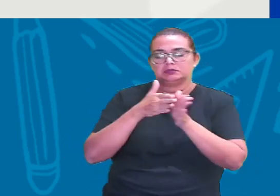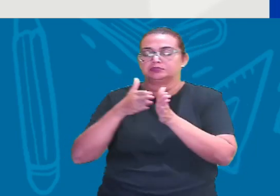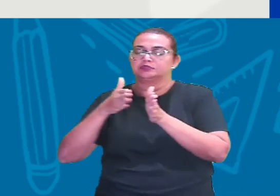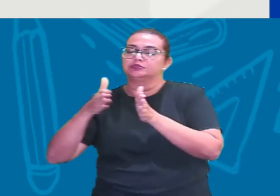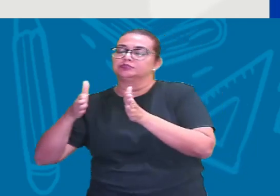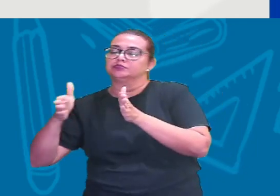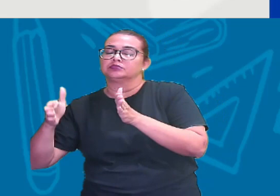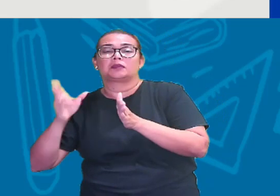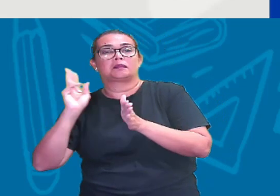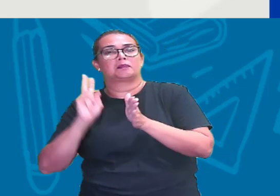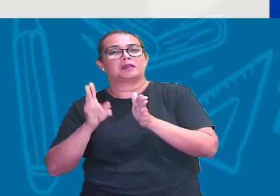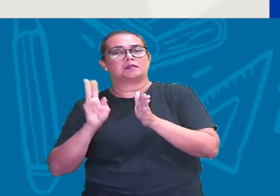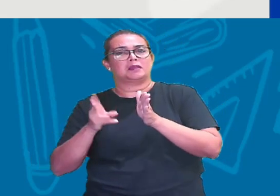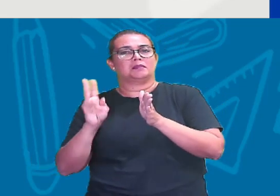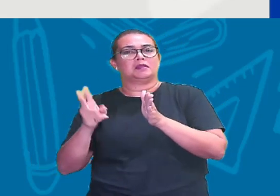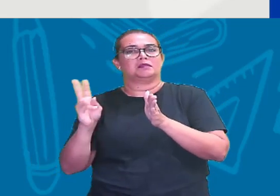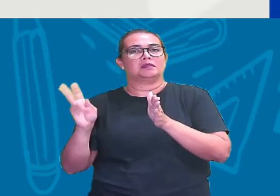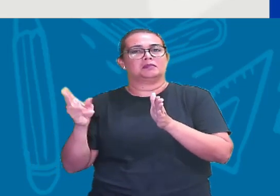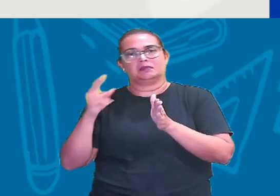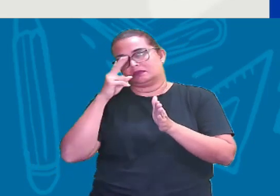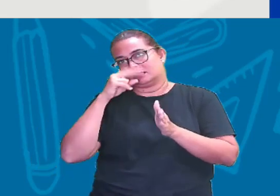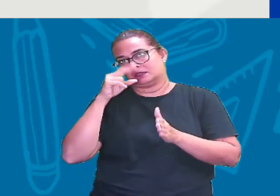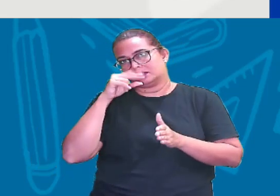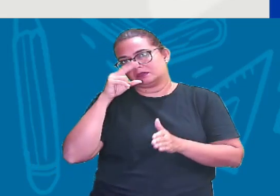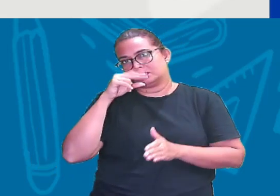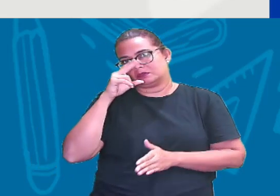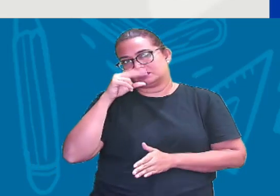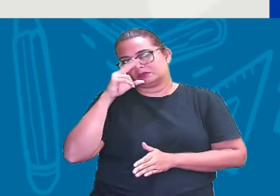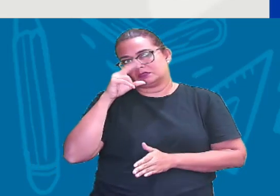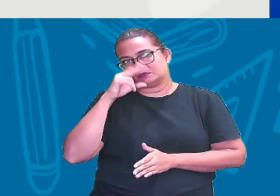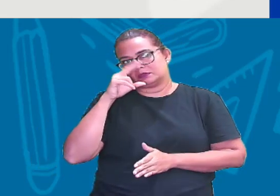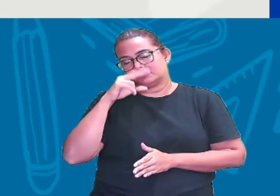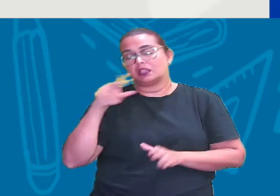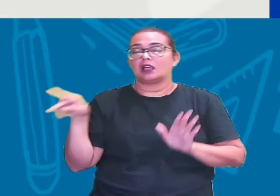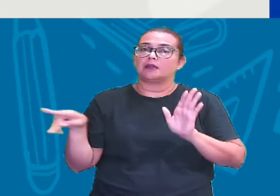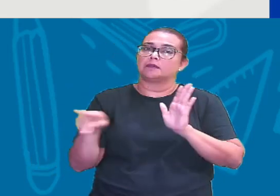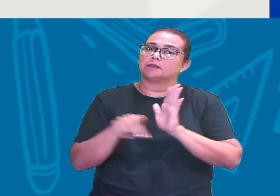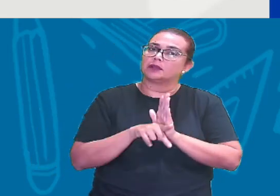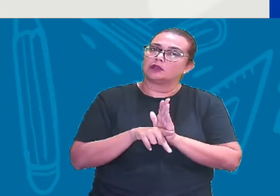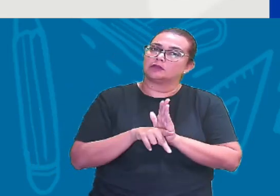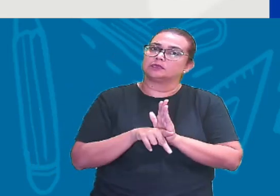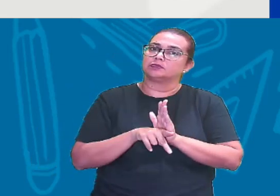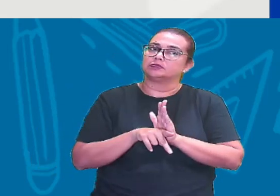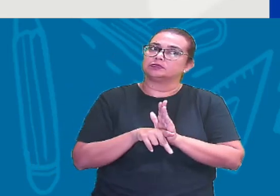se repetir Ele ainda pertence Ao conjunto Dos